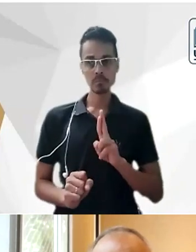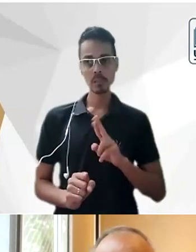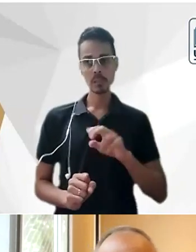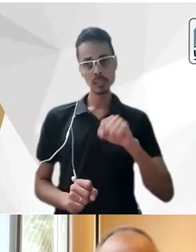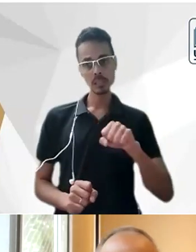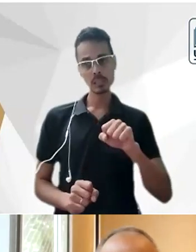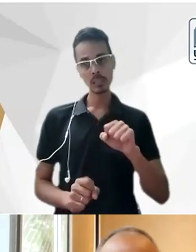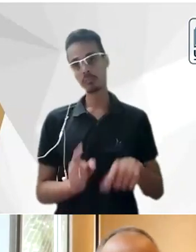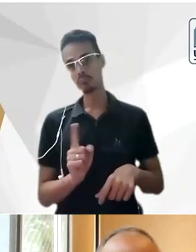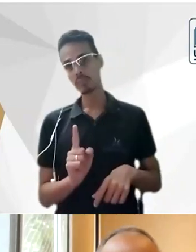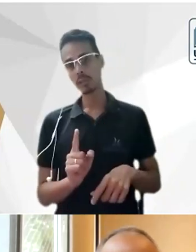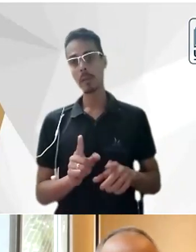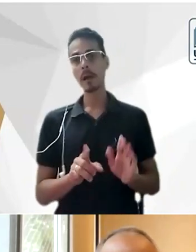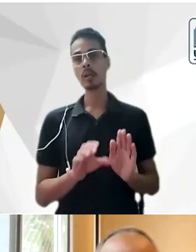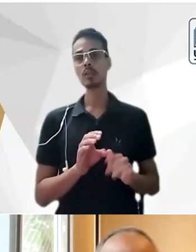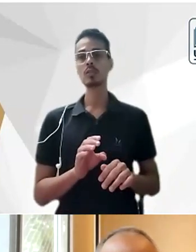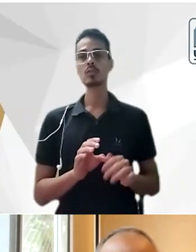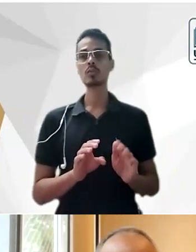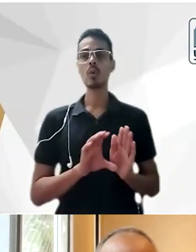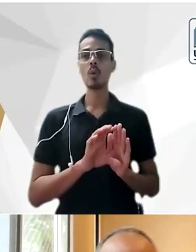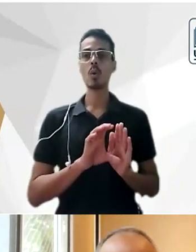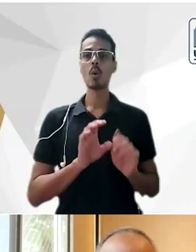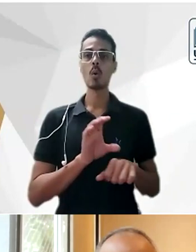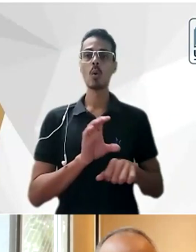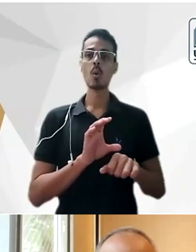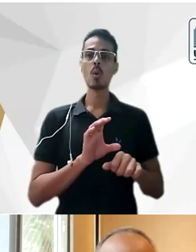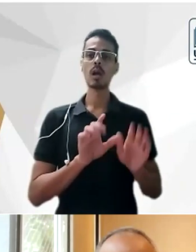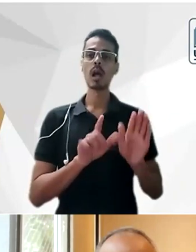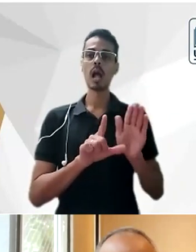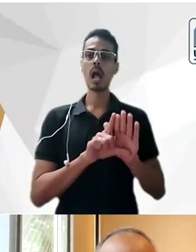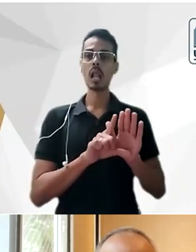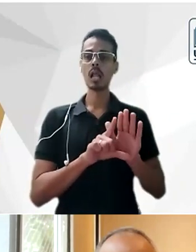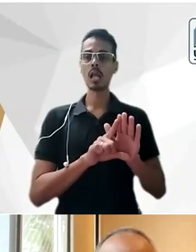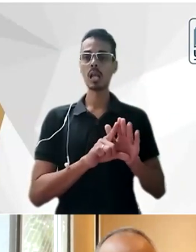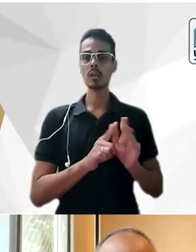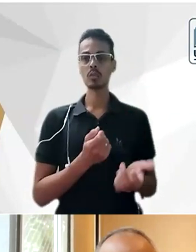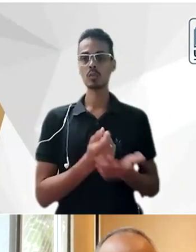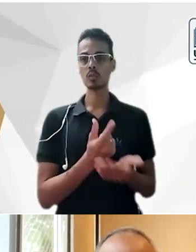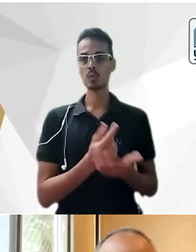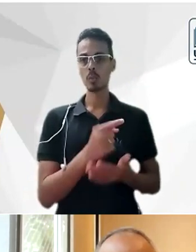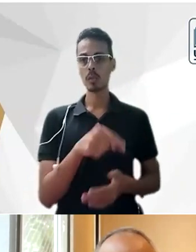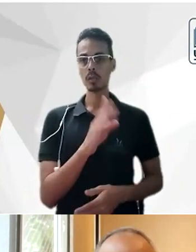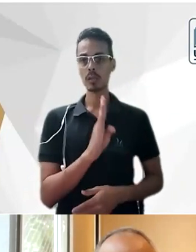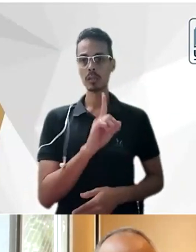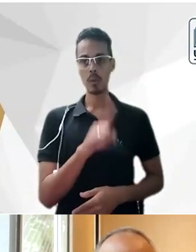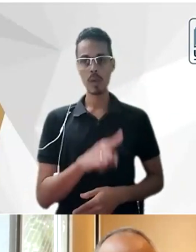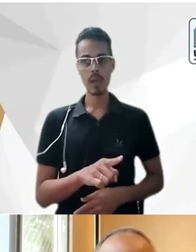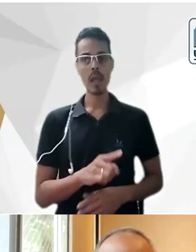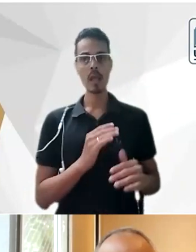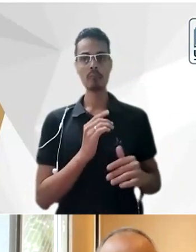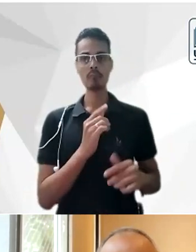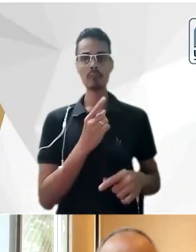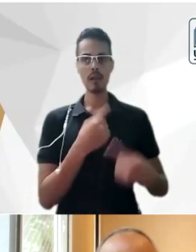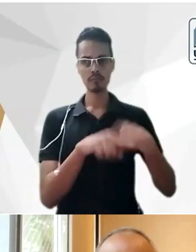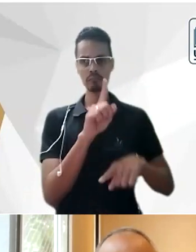o código de direito consumidor do Brasil é muito avançado então assim eu acho que tem várias coisas no Brasil que são bastante avançadas várias discussões